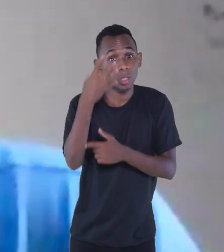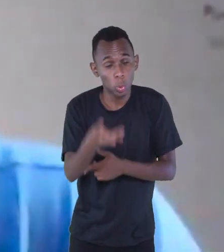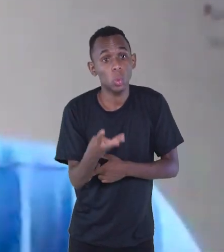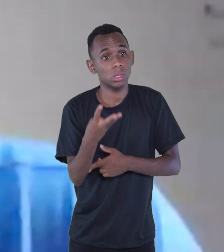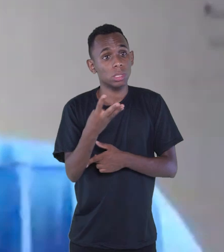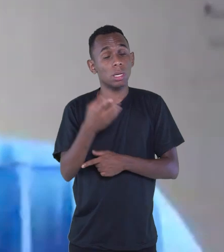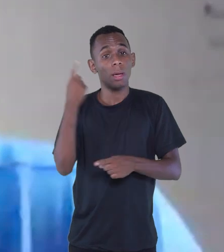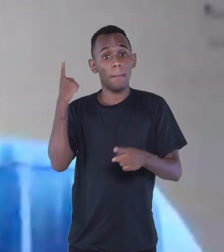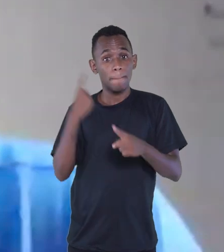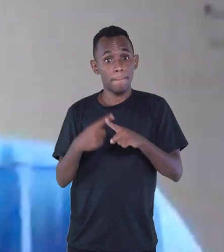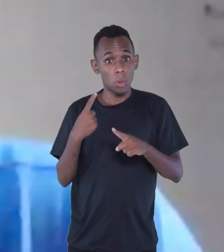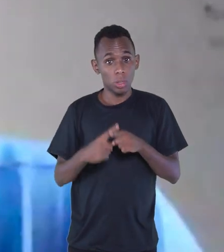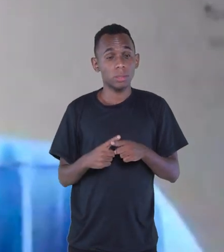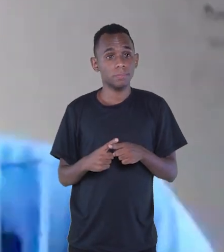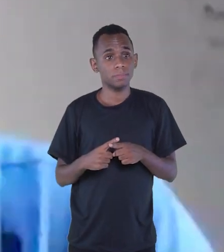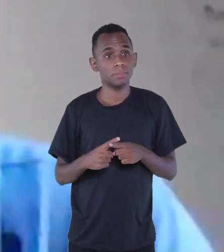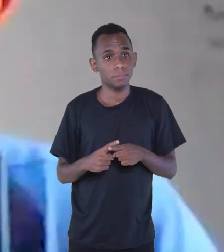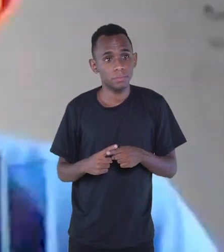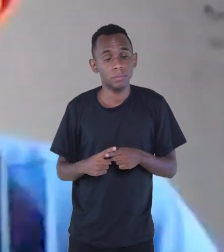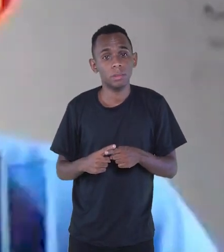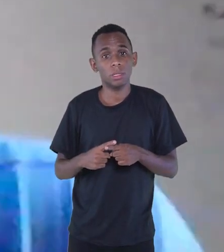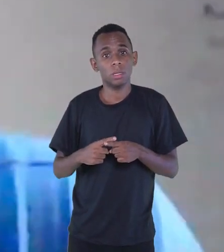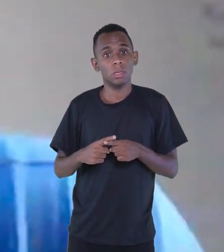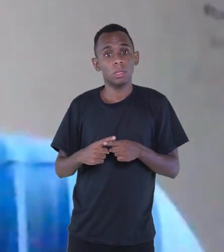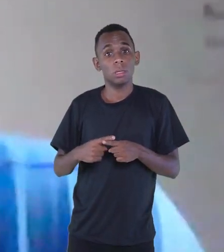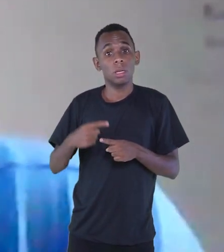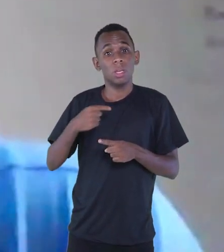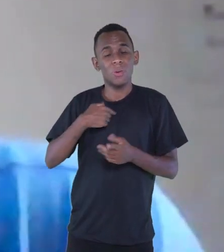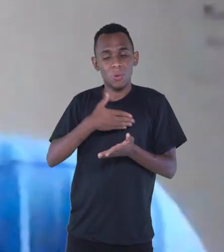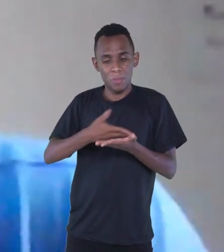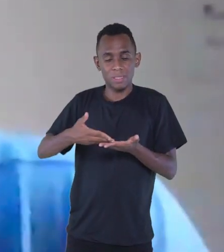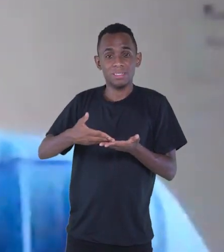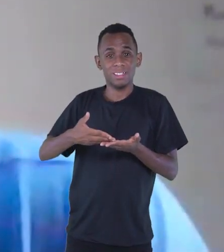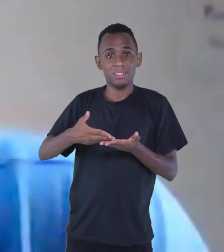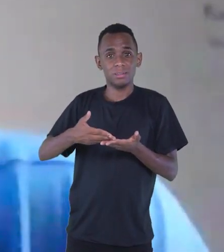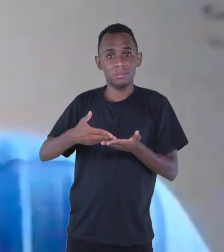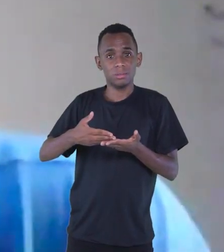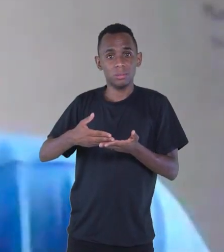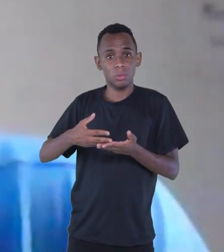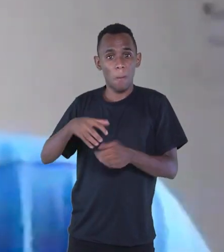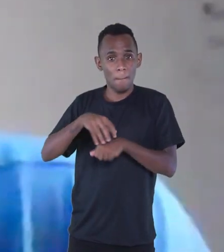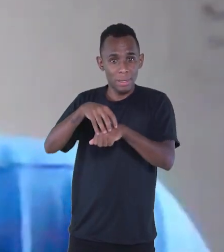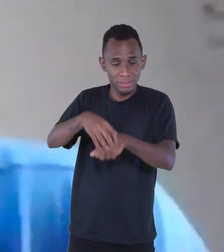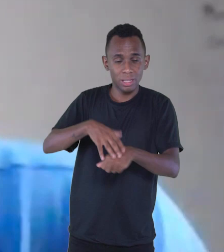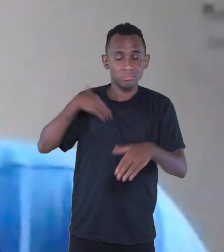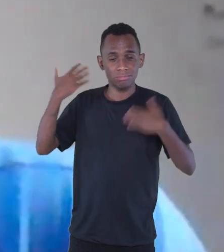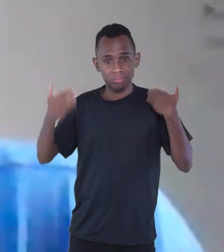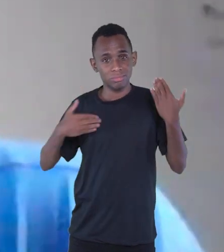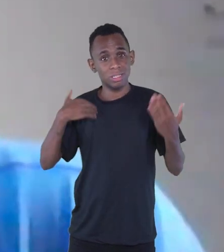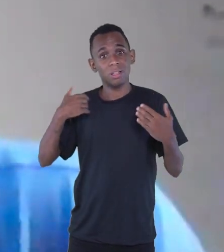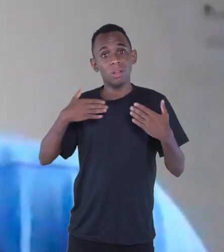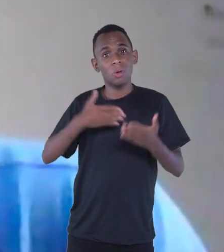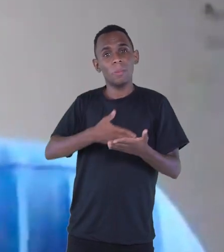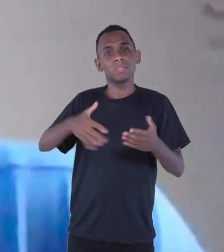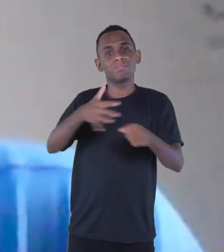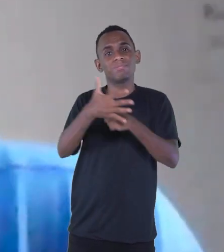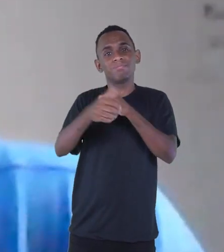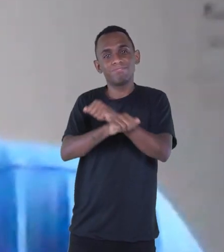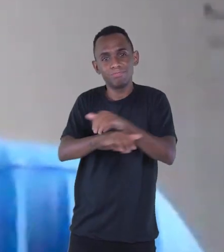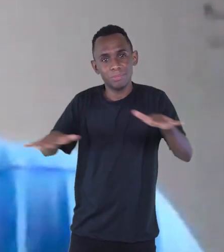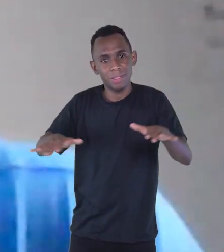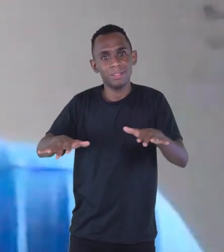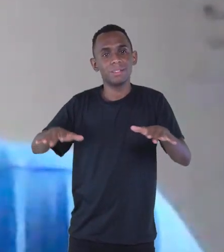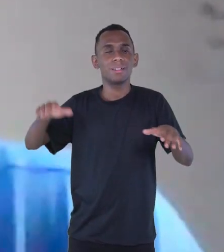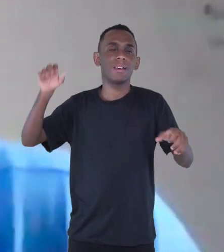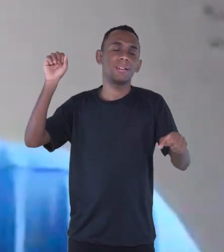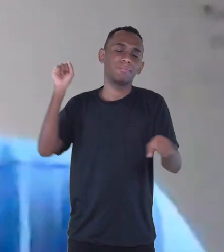Porque logo que eu comecei veio a pandemia e aí eu tive que parar, sabe? Eu já levei, aí eu pensei em realizar